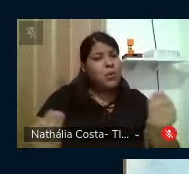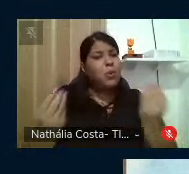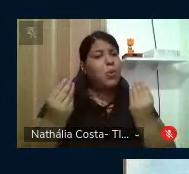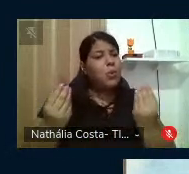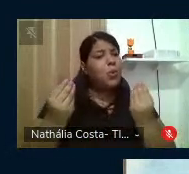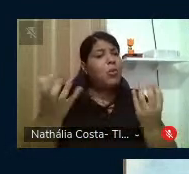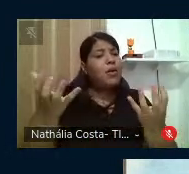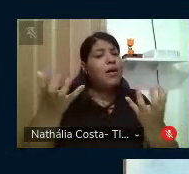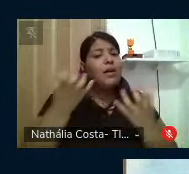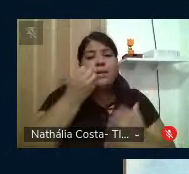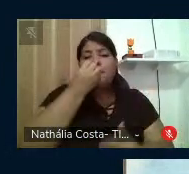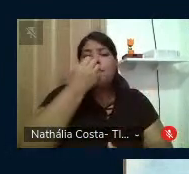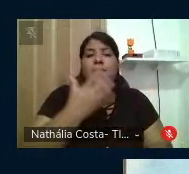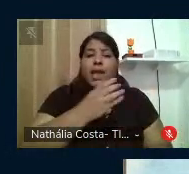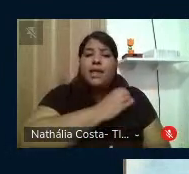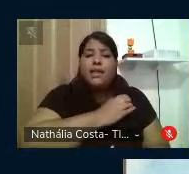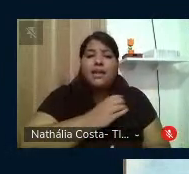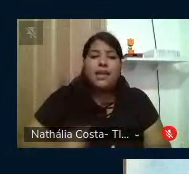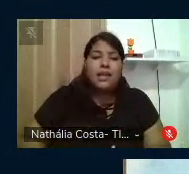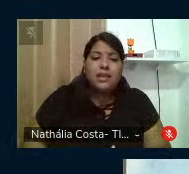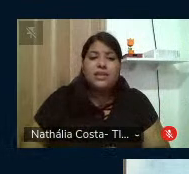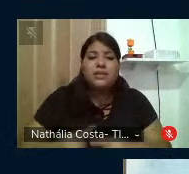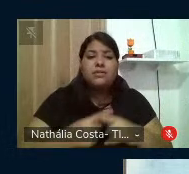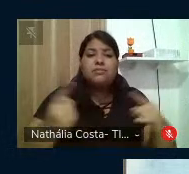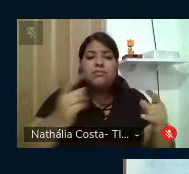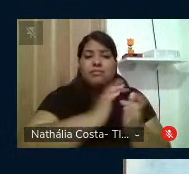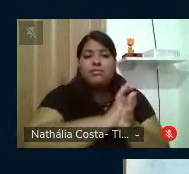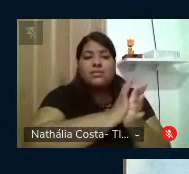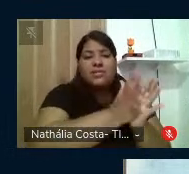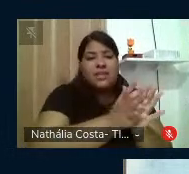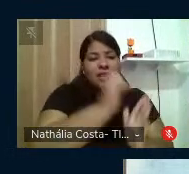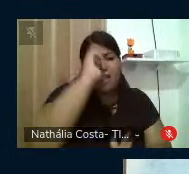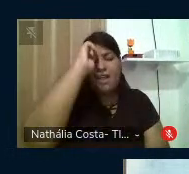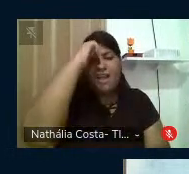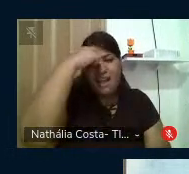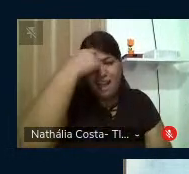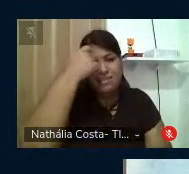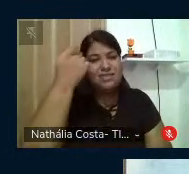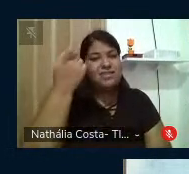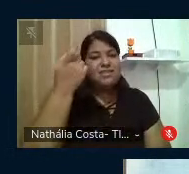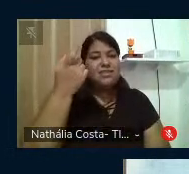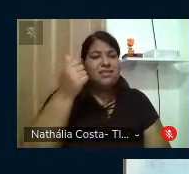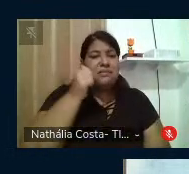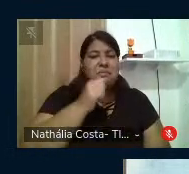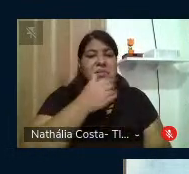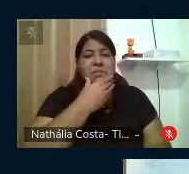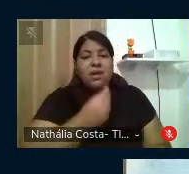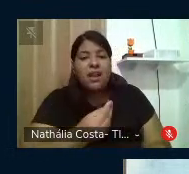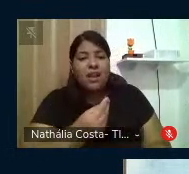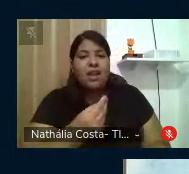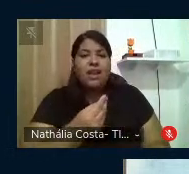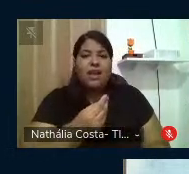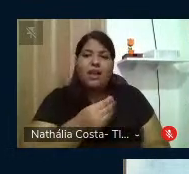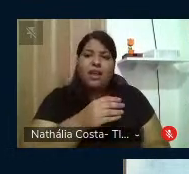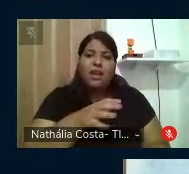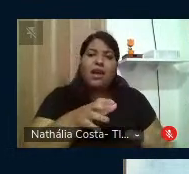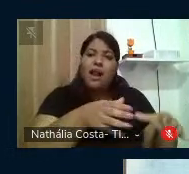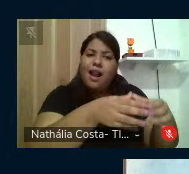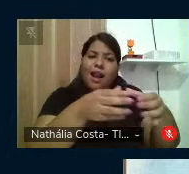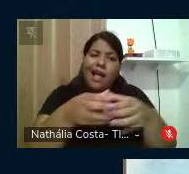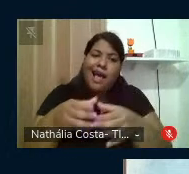com a discriminação de raça, de sexo, de classe. E lá nos anos 70, conversando com